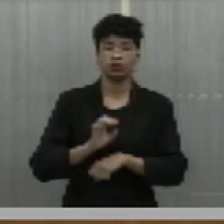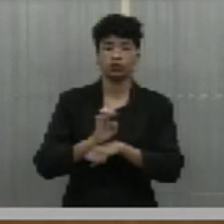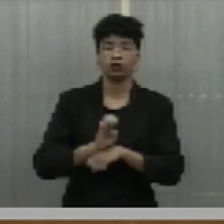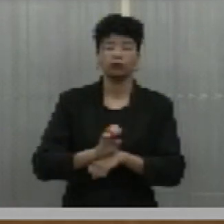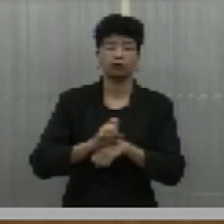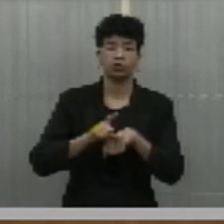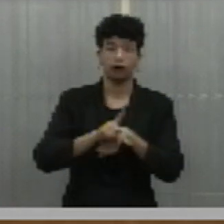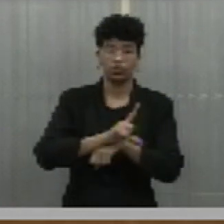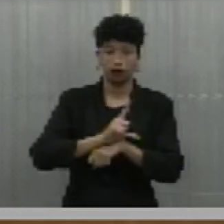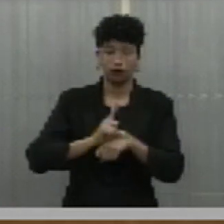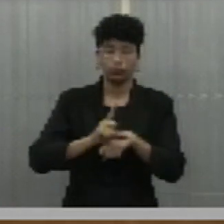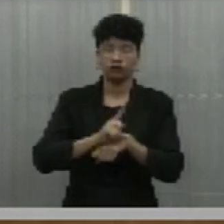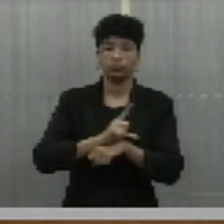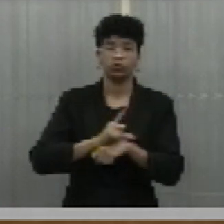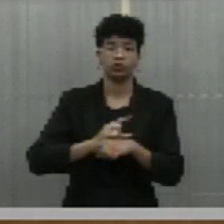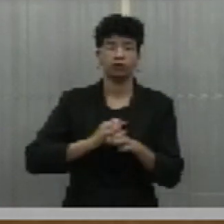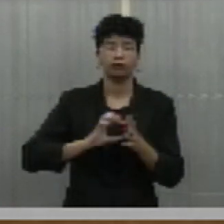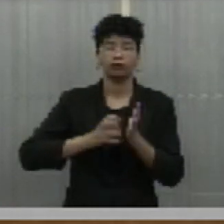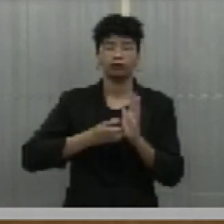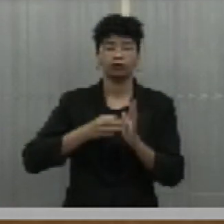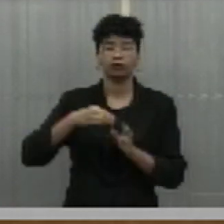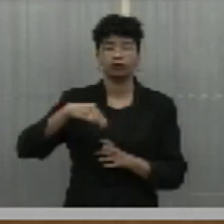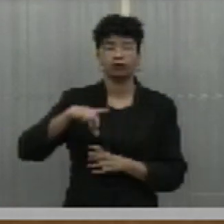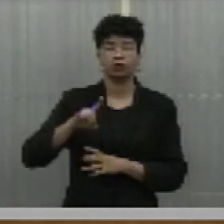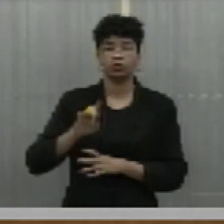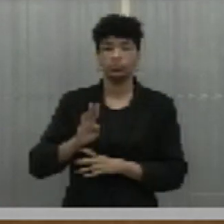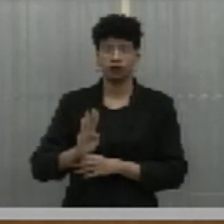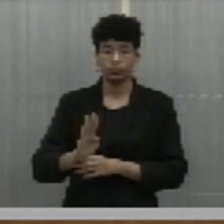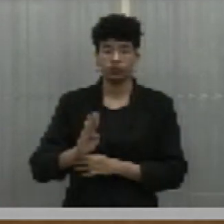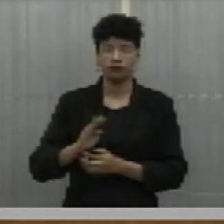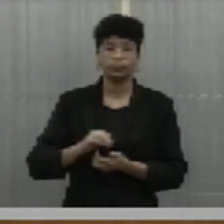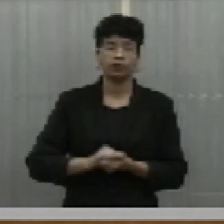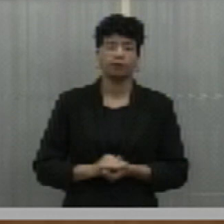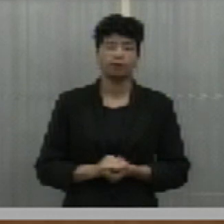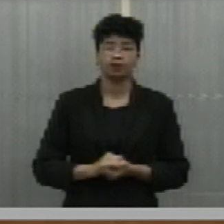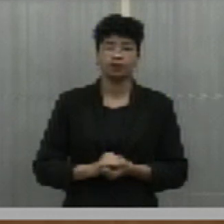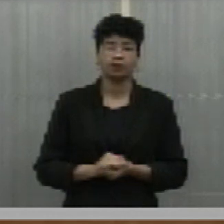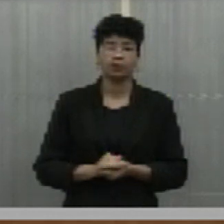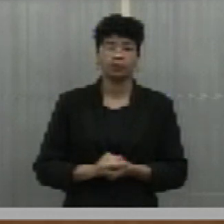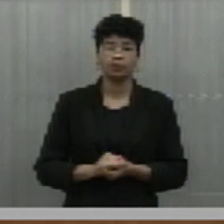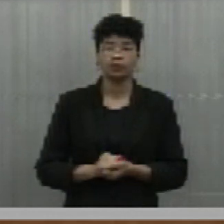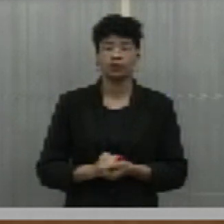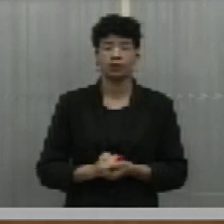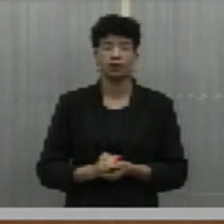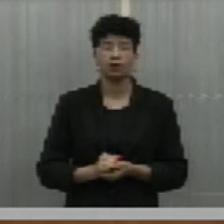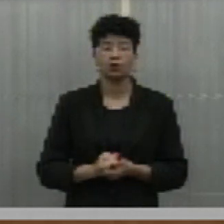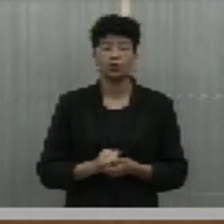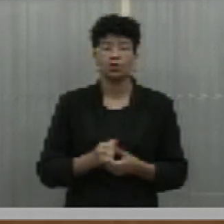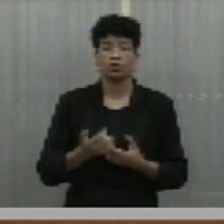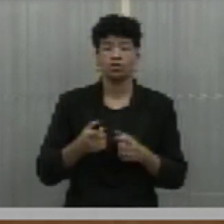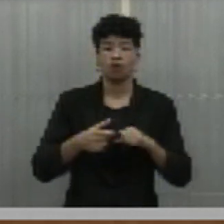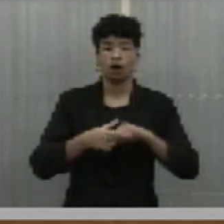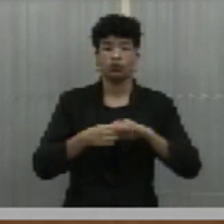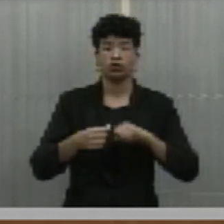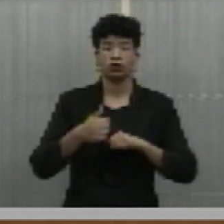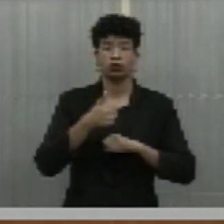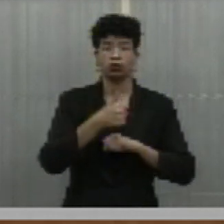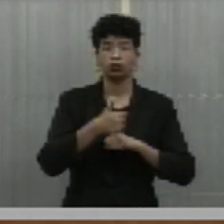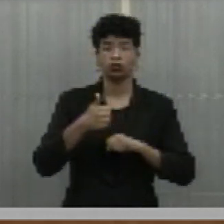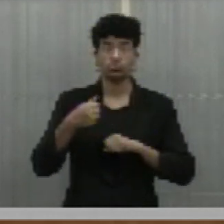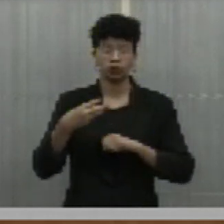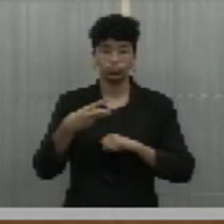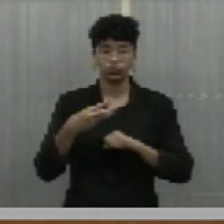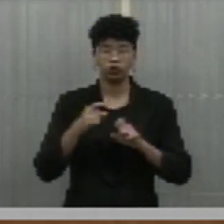Casa Legislativa, pelo Movimento Democrático Brasileiro, MDB, vem perante vossa excelência com fulcro no artigo 113,